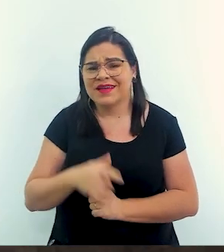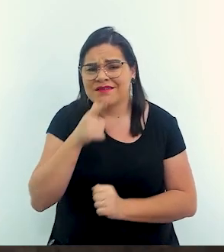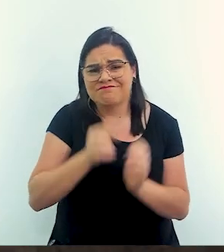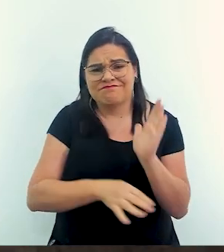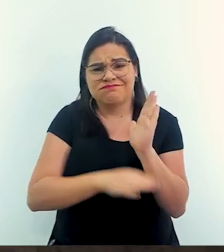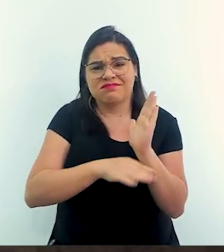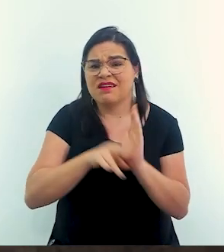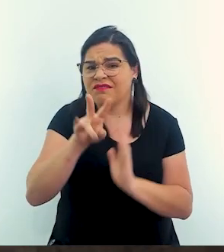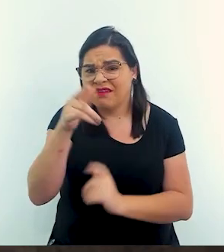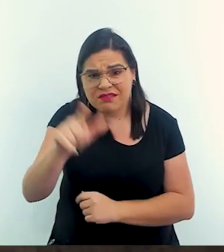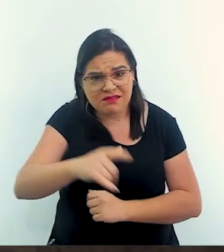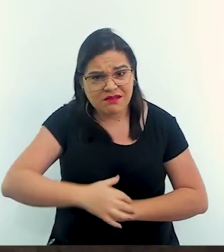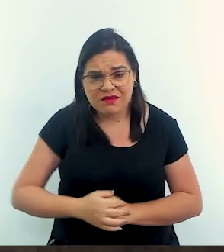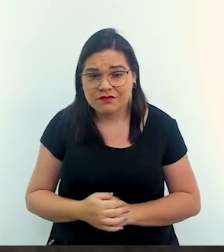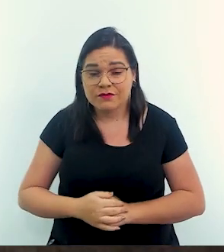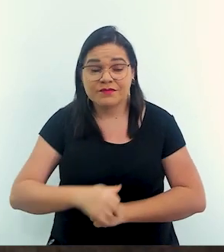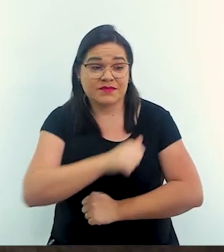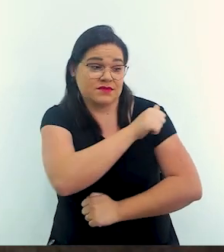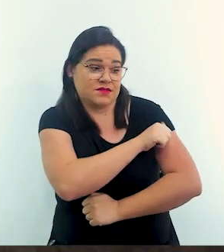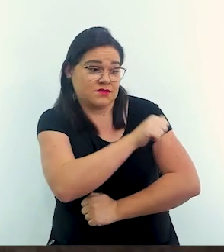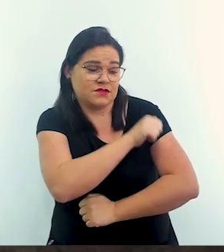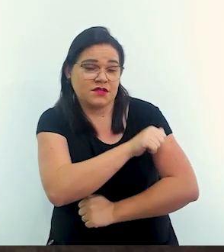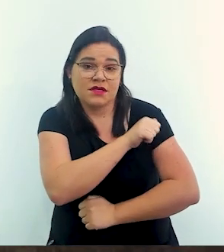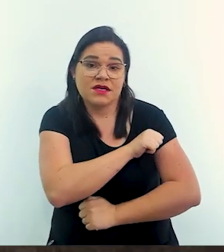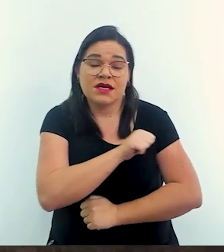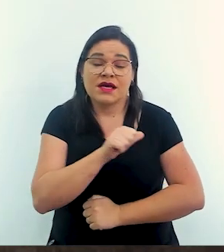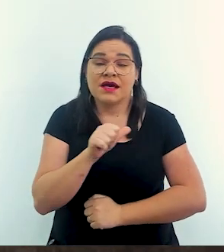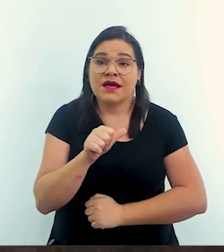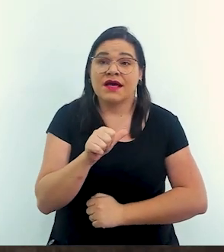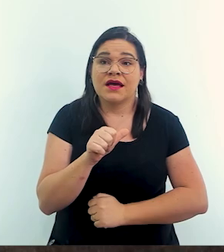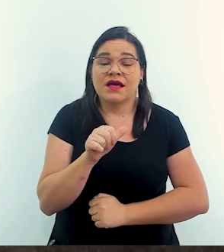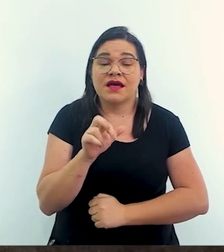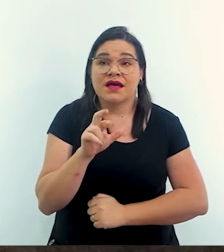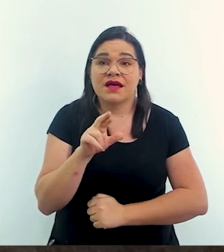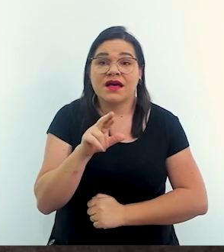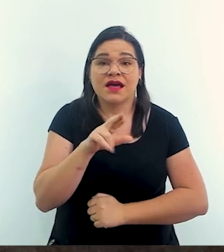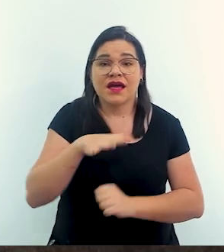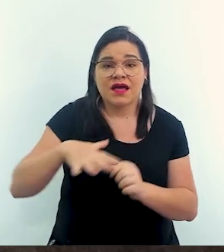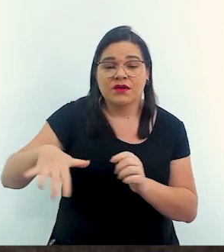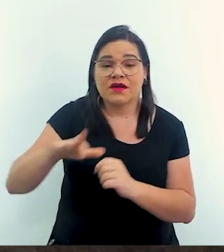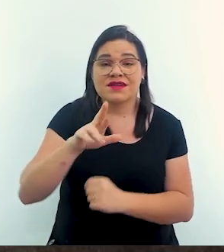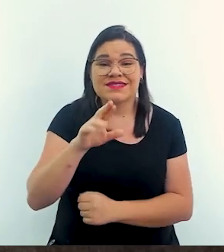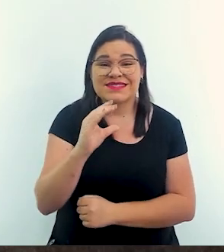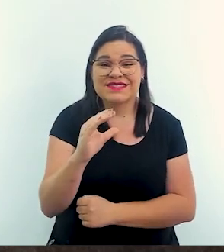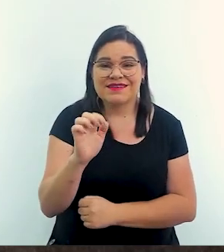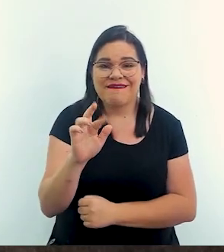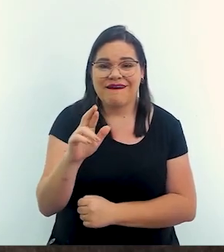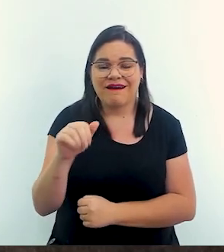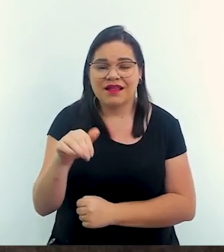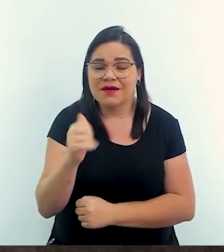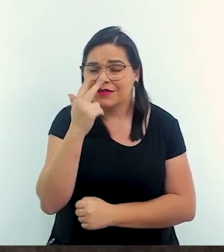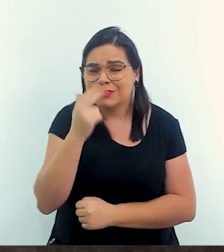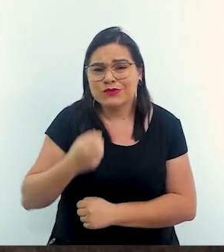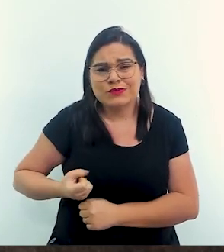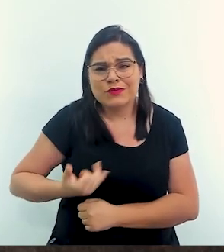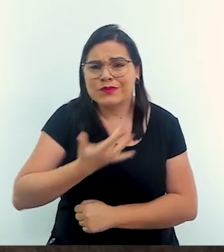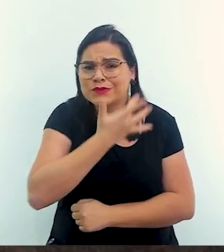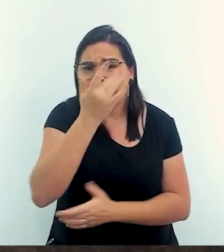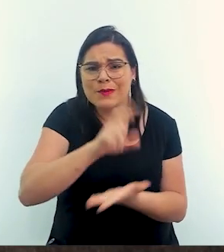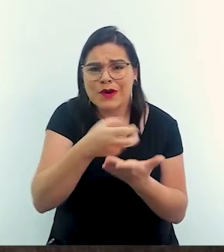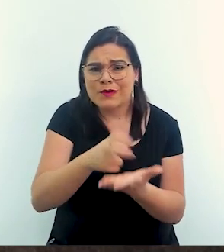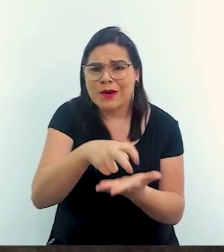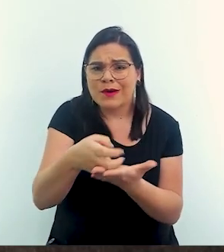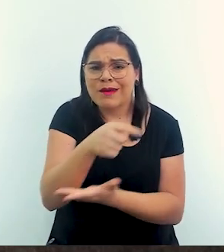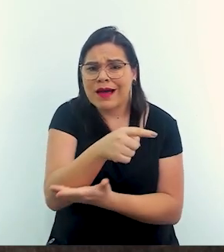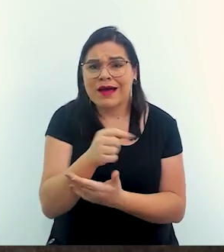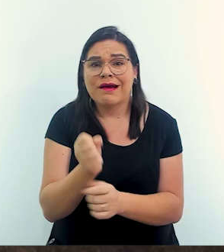A região serrana do rio, em 2011, foi talvez o maior desastre que a gente teve em termos de número de